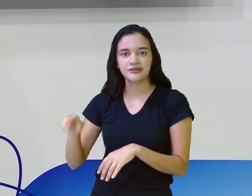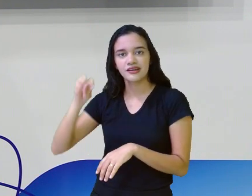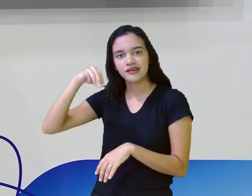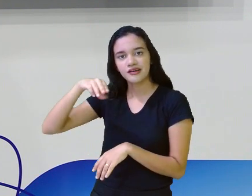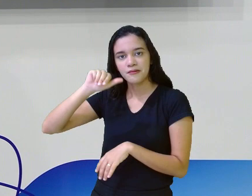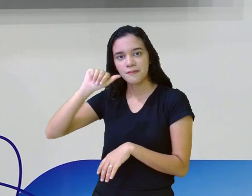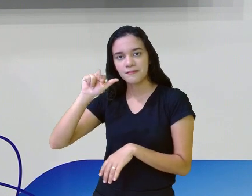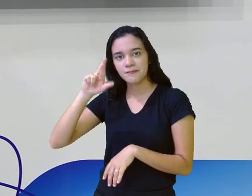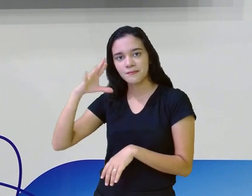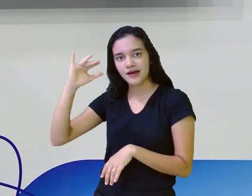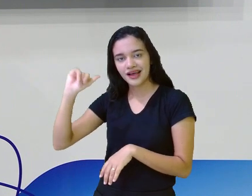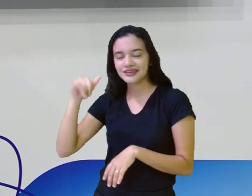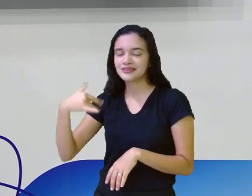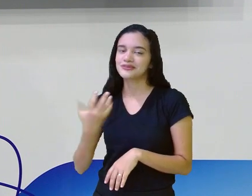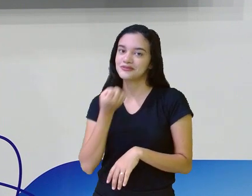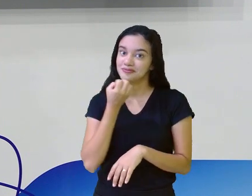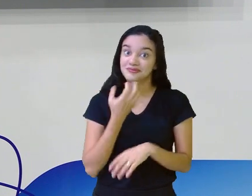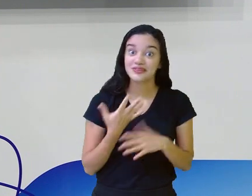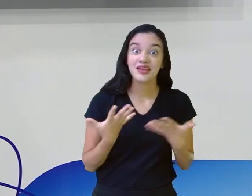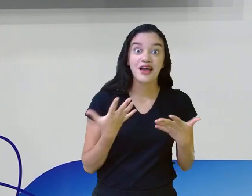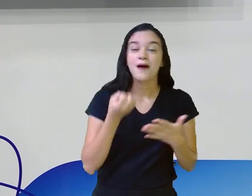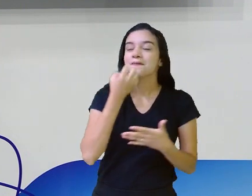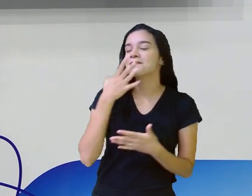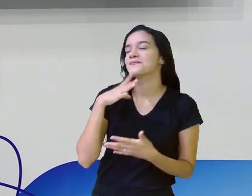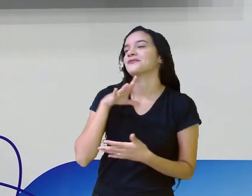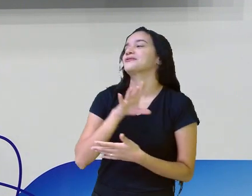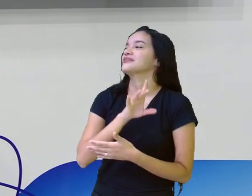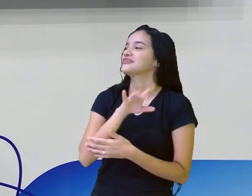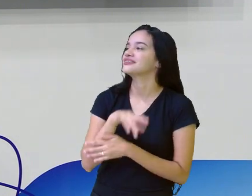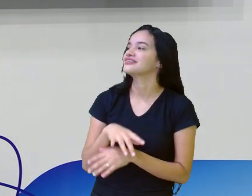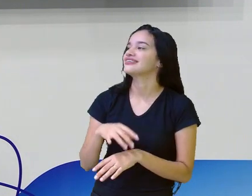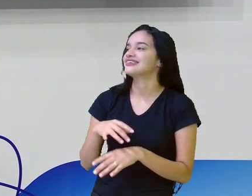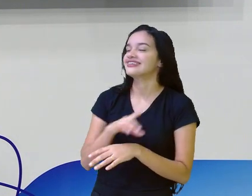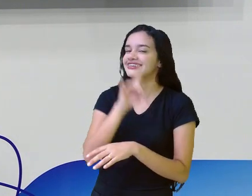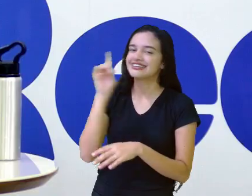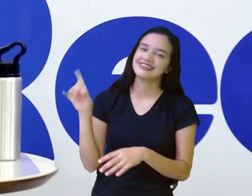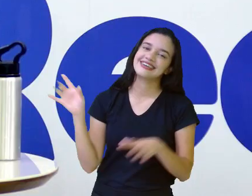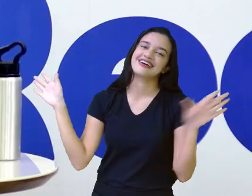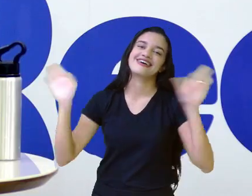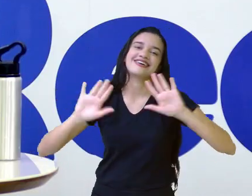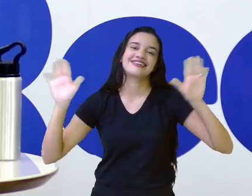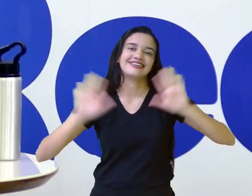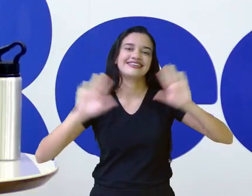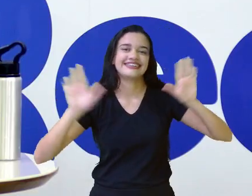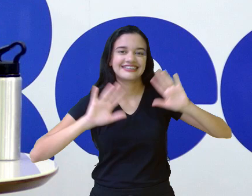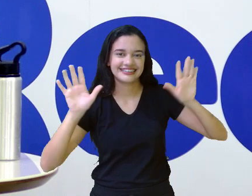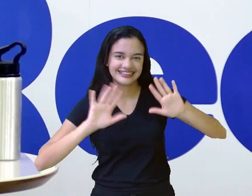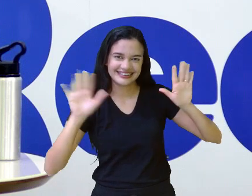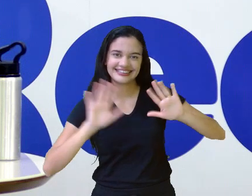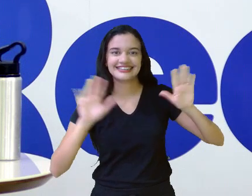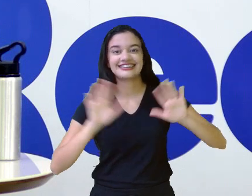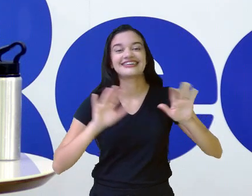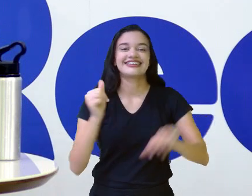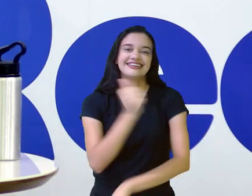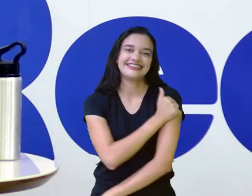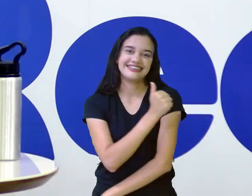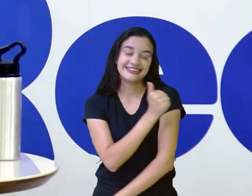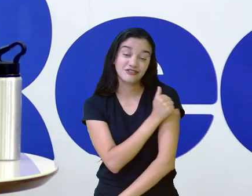é a professora Márcia, vamos dar um olá, boas-vindas para a professora Márcia. Olá, professora Eli, olá